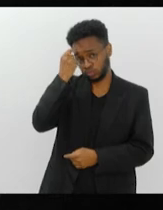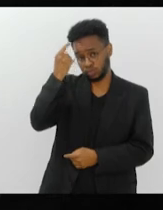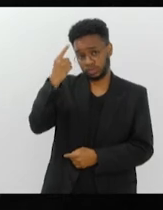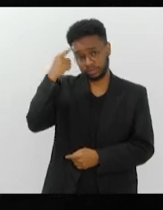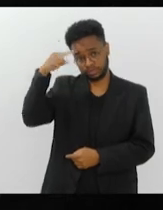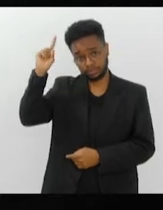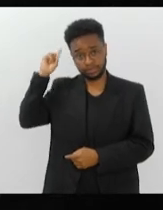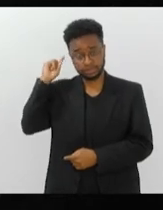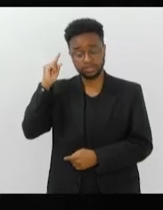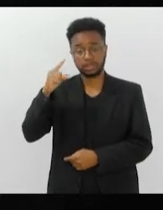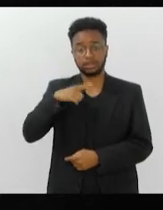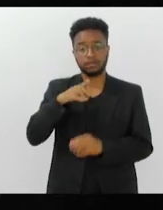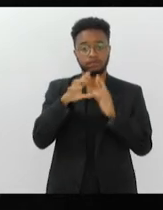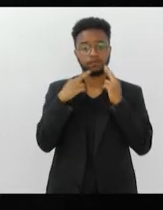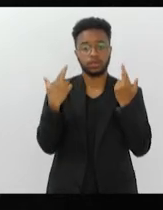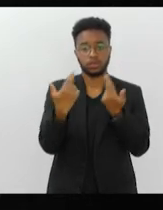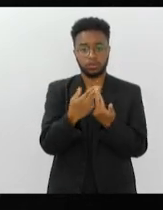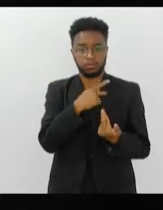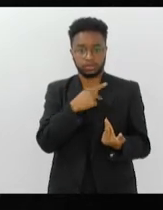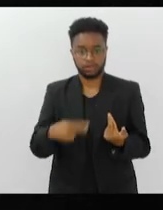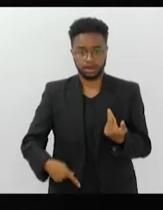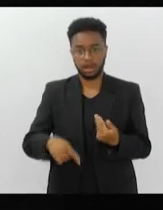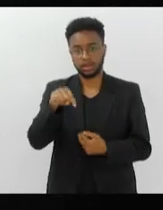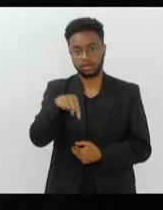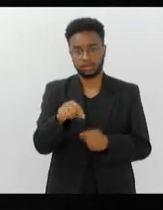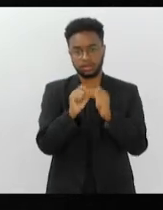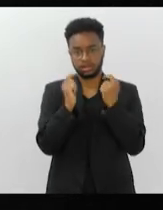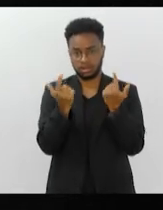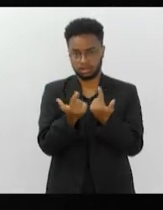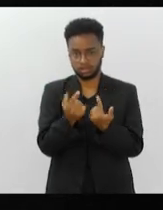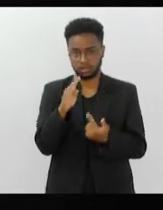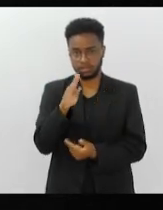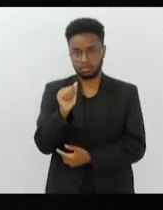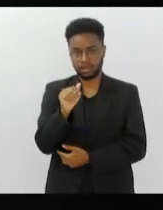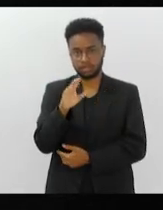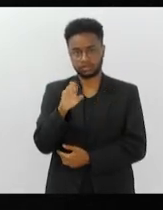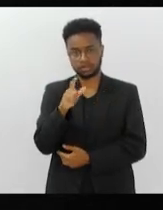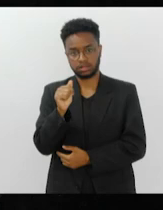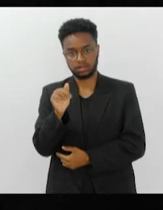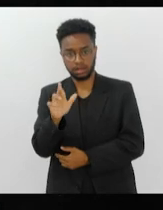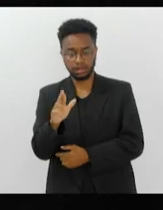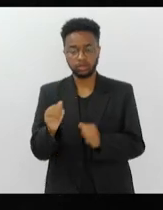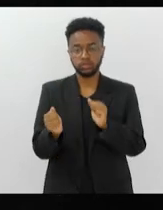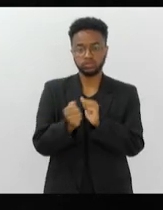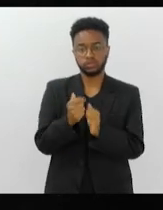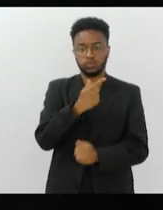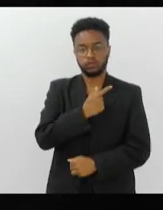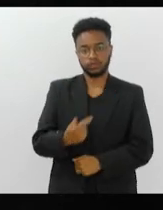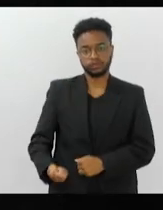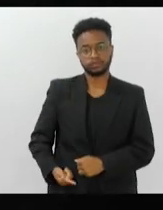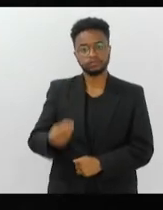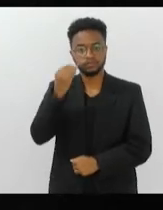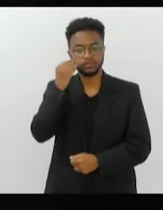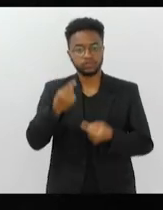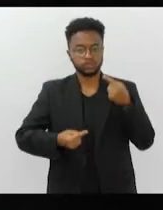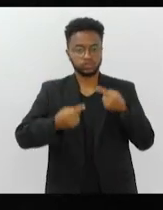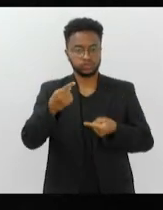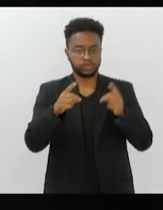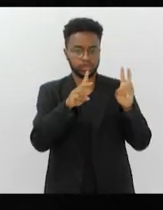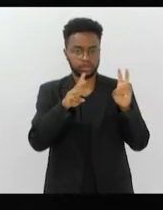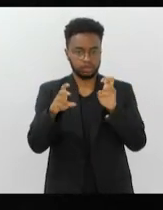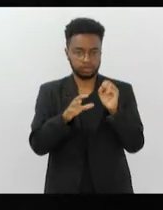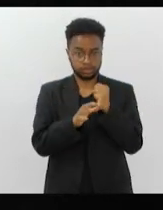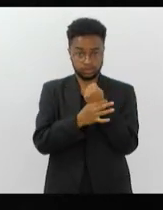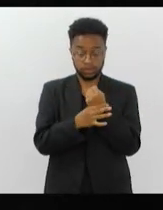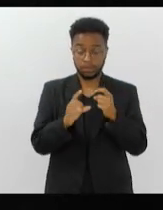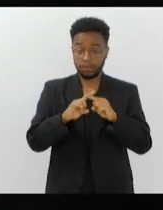do presidente dessa casa, do Barcelá, junto ao governador para discutir esse tema da questão da segurança. E